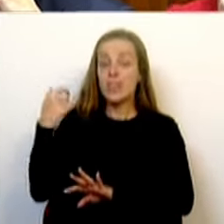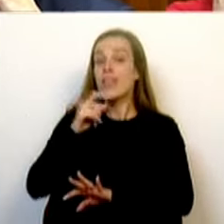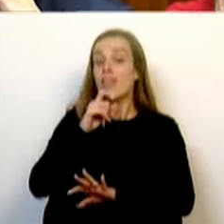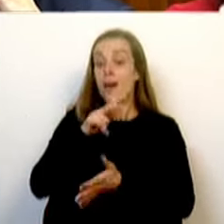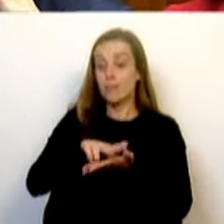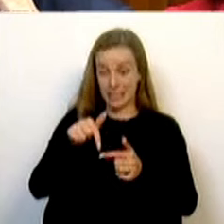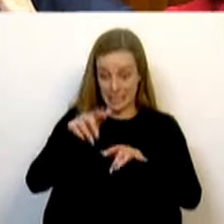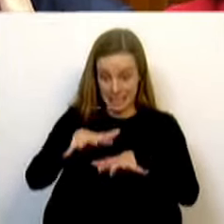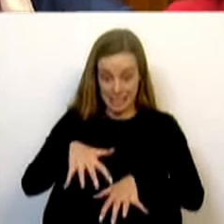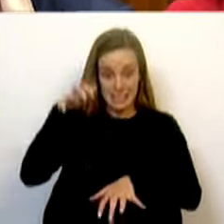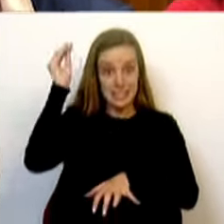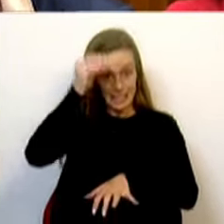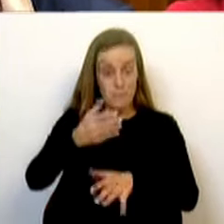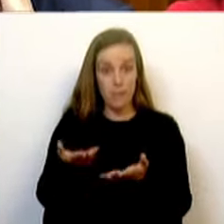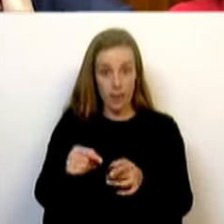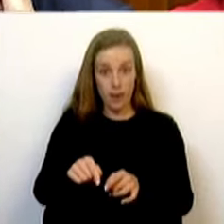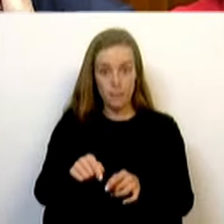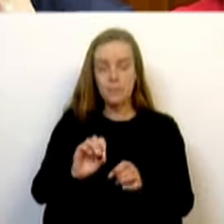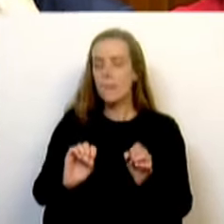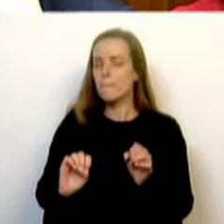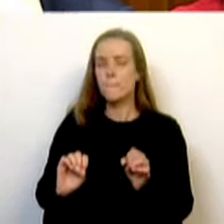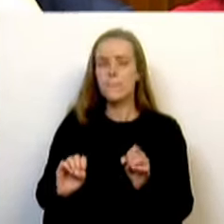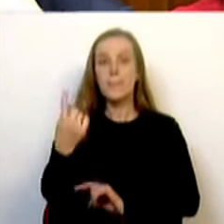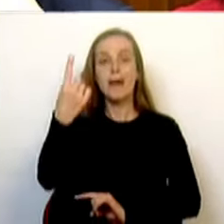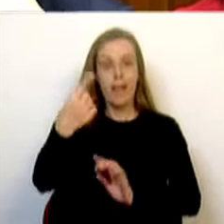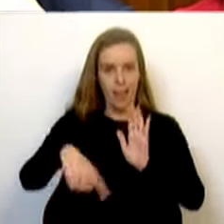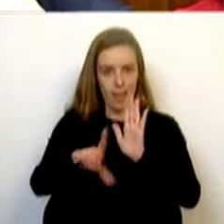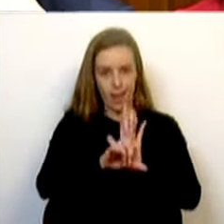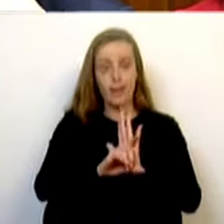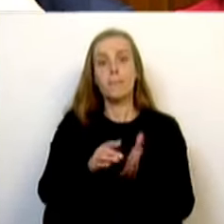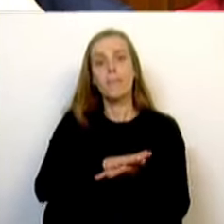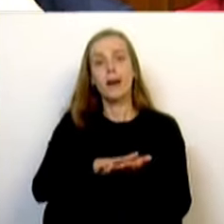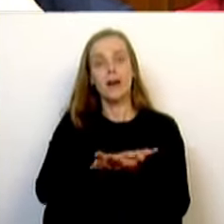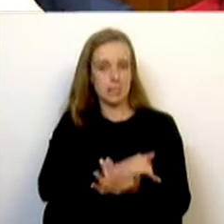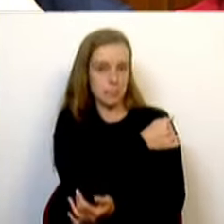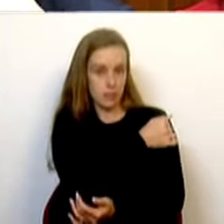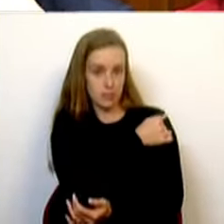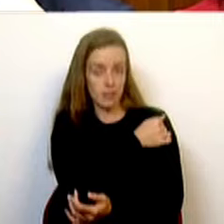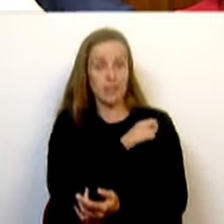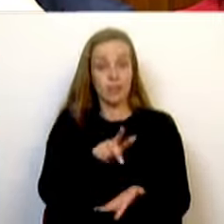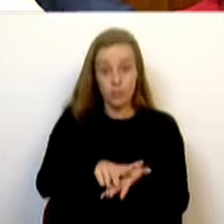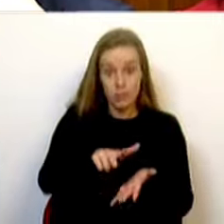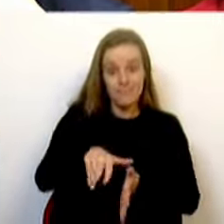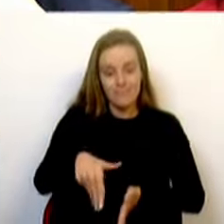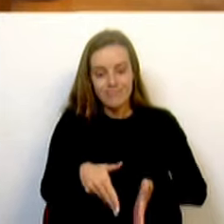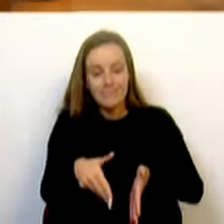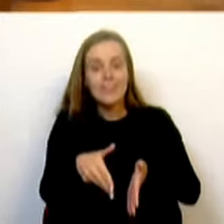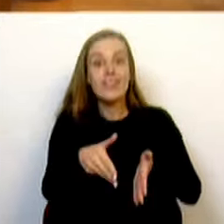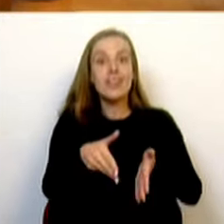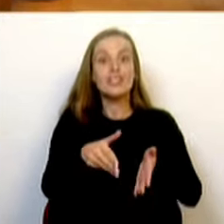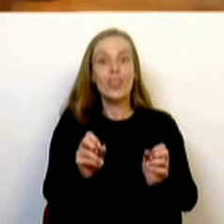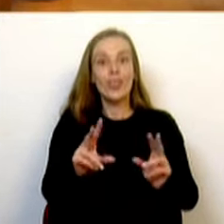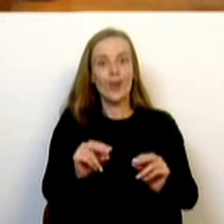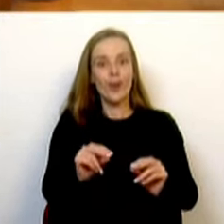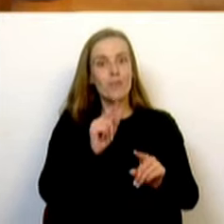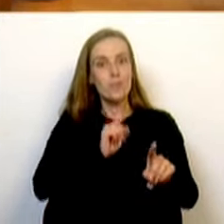aqui na Assembleia a primeira lei de bases da habitação. Permitiu aprovar a estratégia nacional de uma nova geração de políticas de